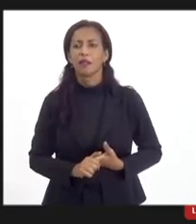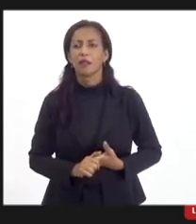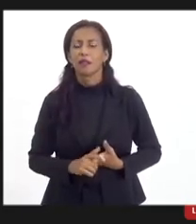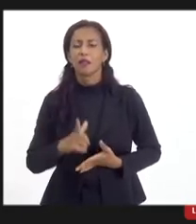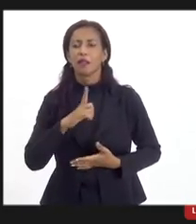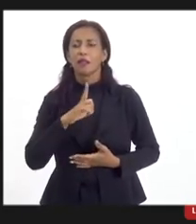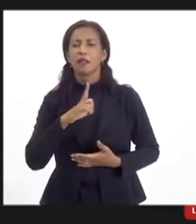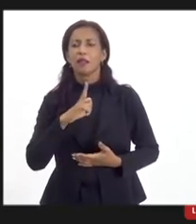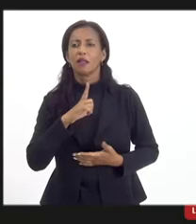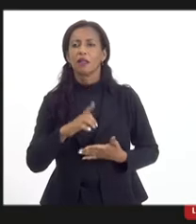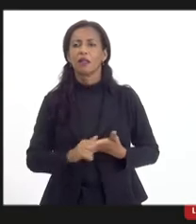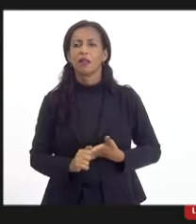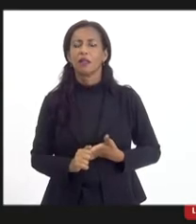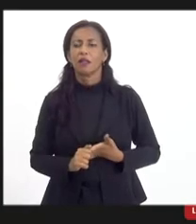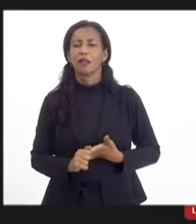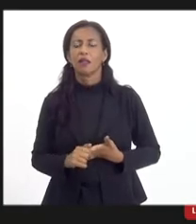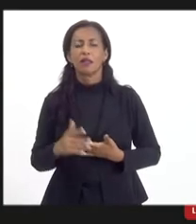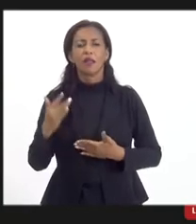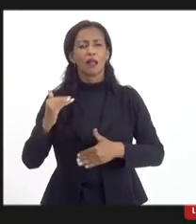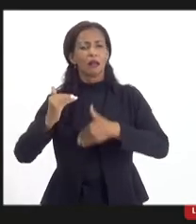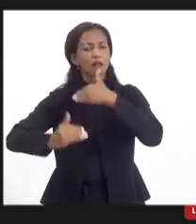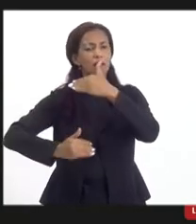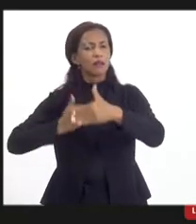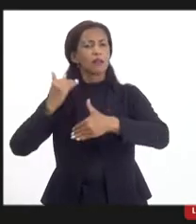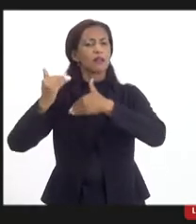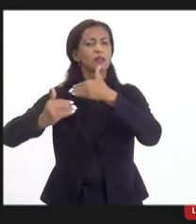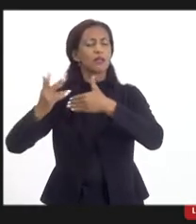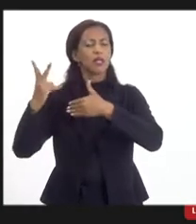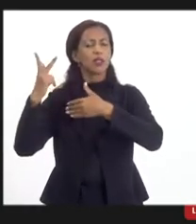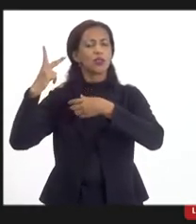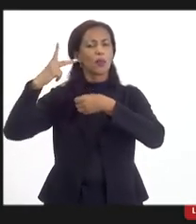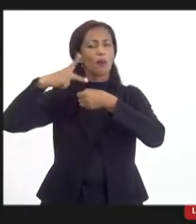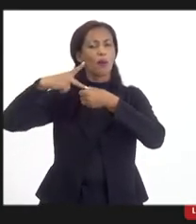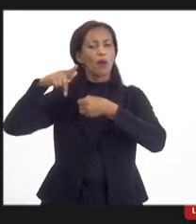ideias, elas transcendem o mercado aligaz e naval.